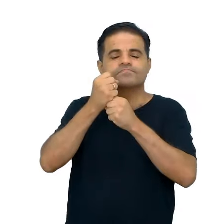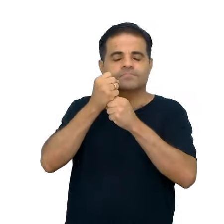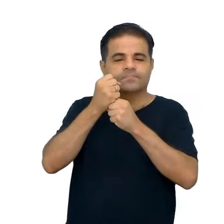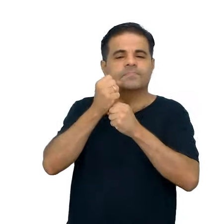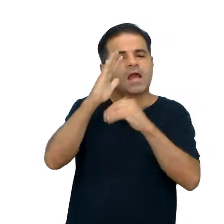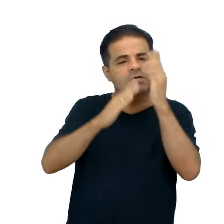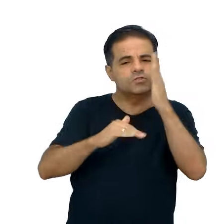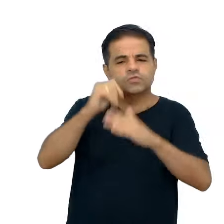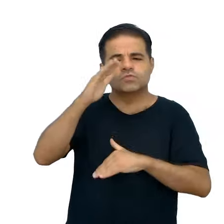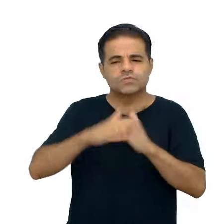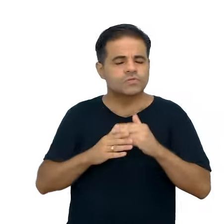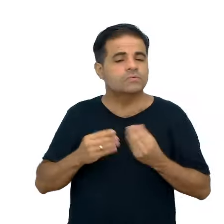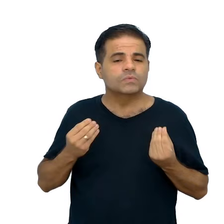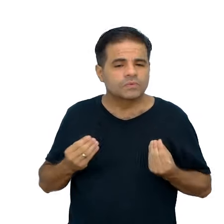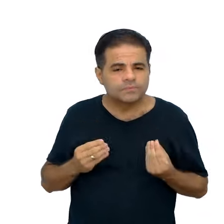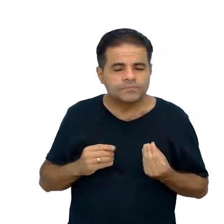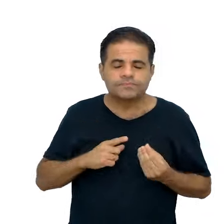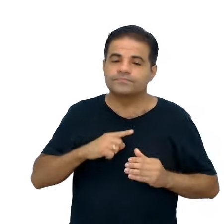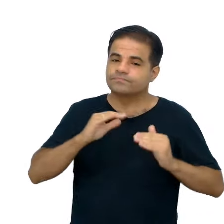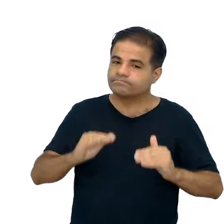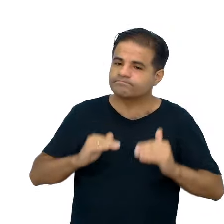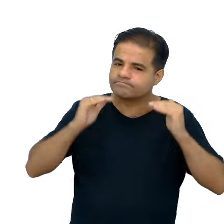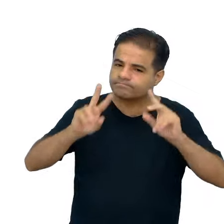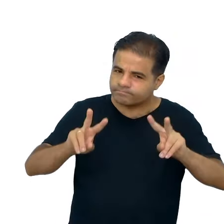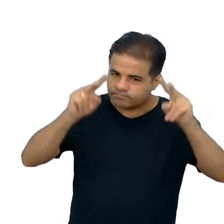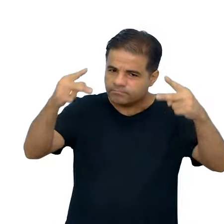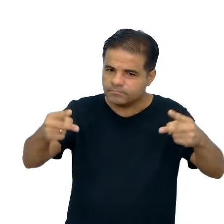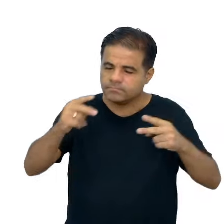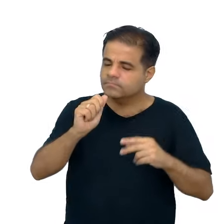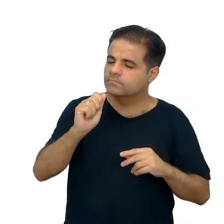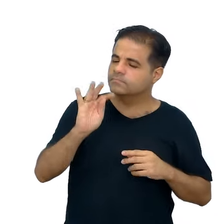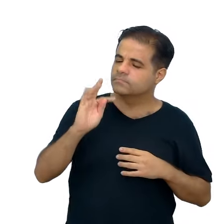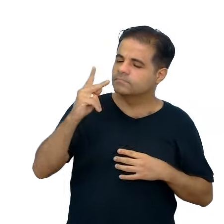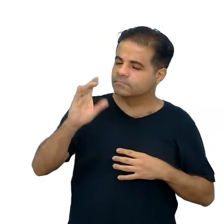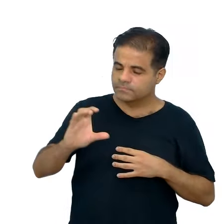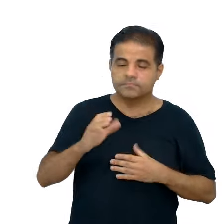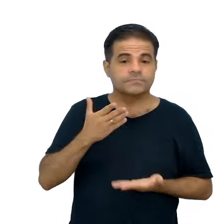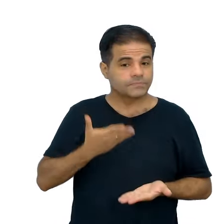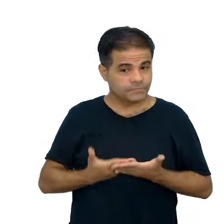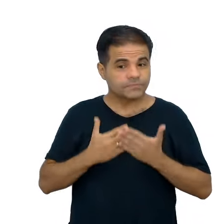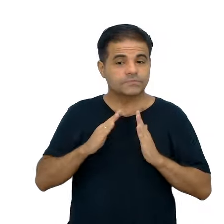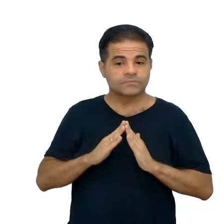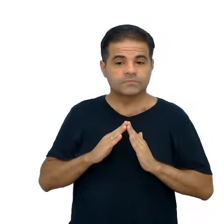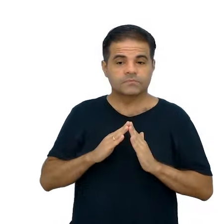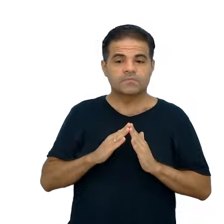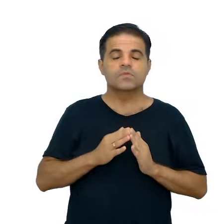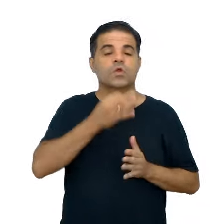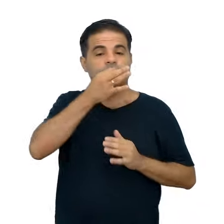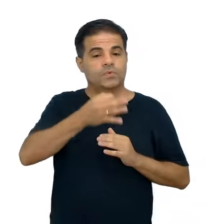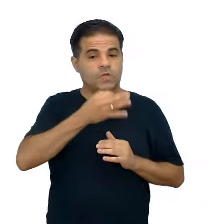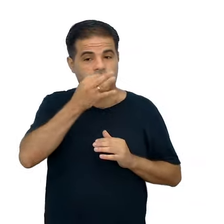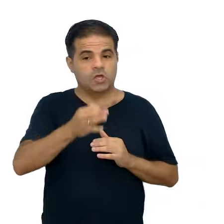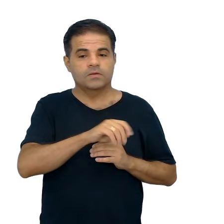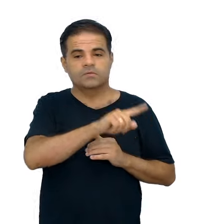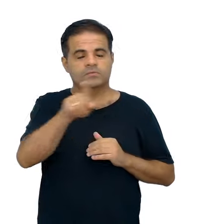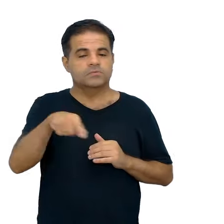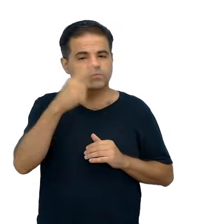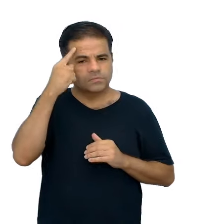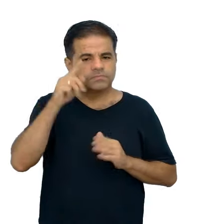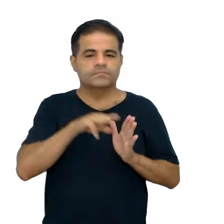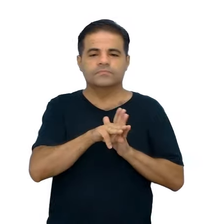ações do desdobramento lá na TPC, da sua escola, que vamos sugerir, então, uma